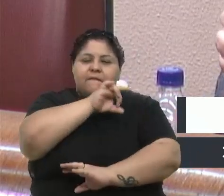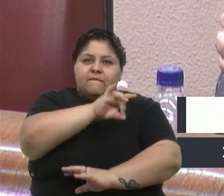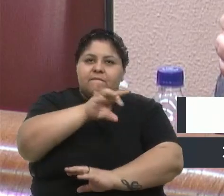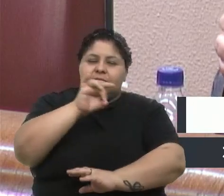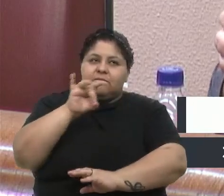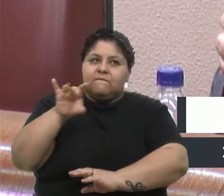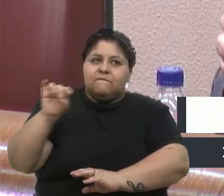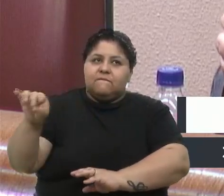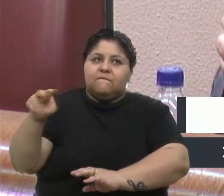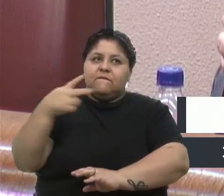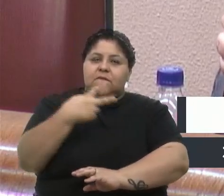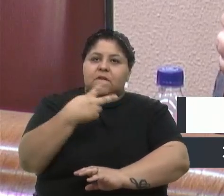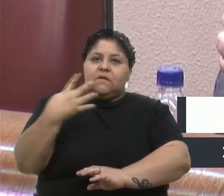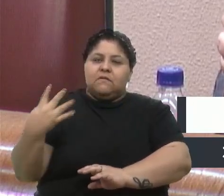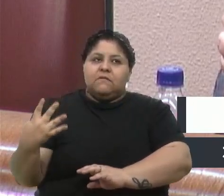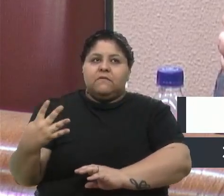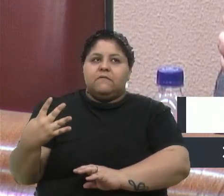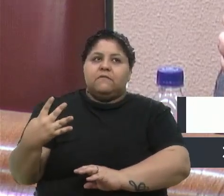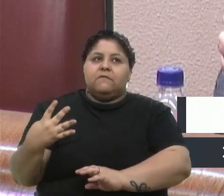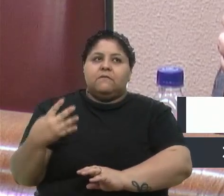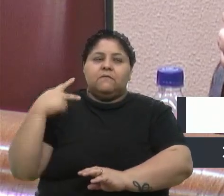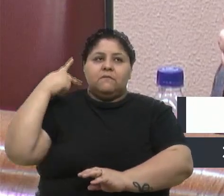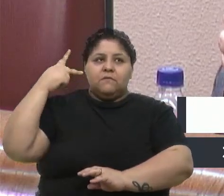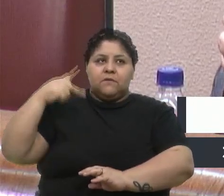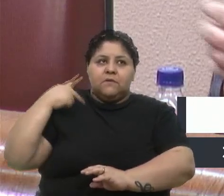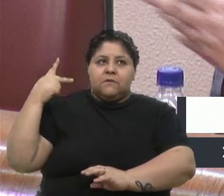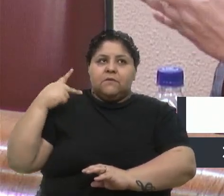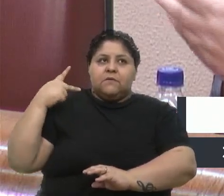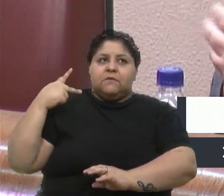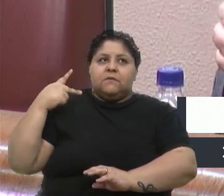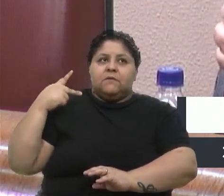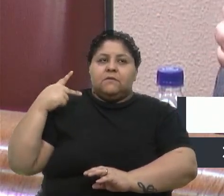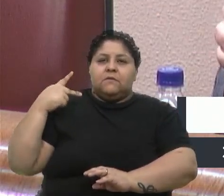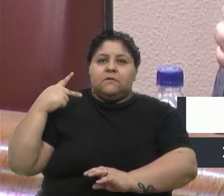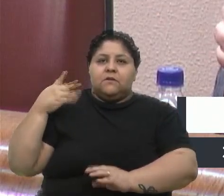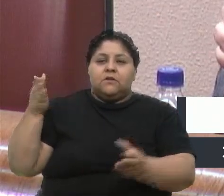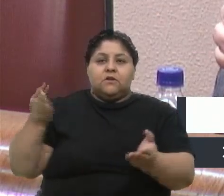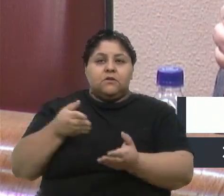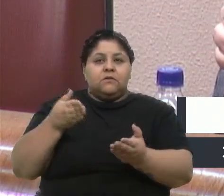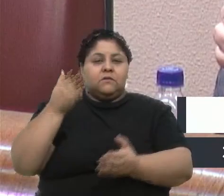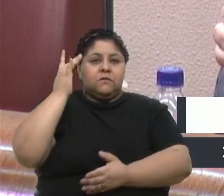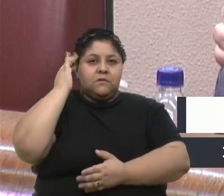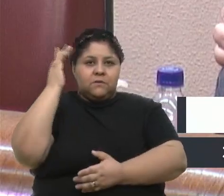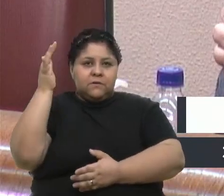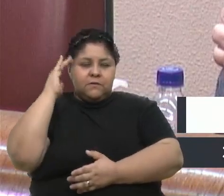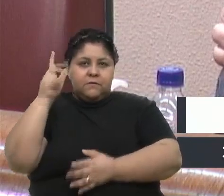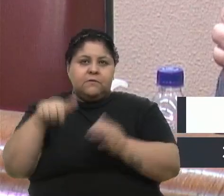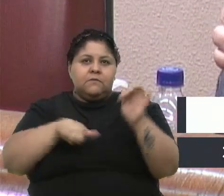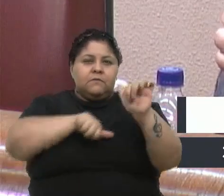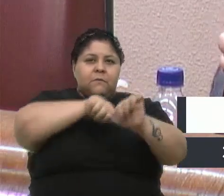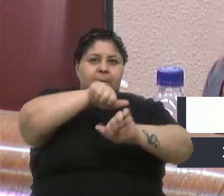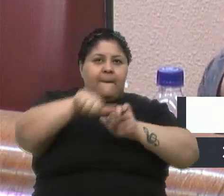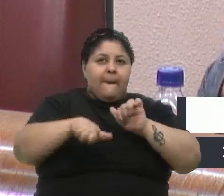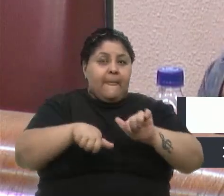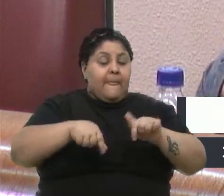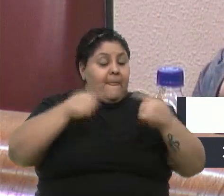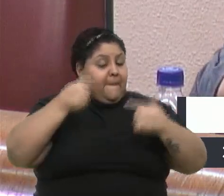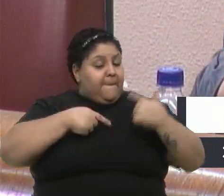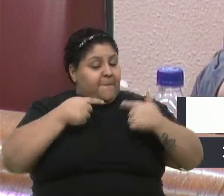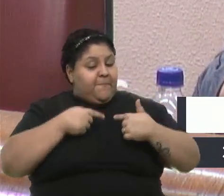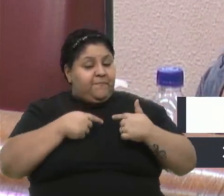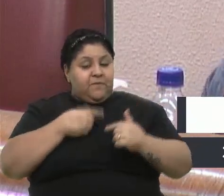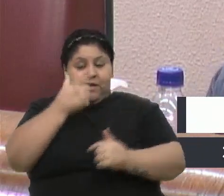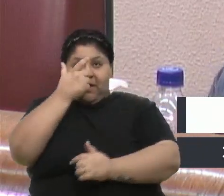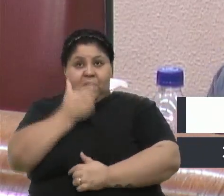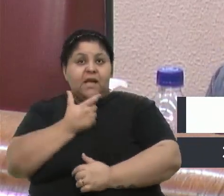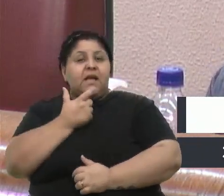24 vereadores e vereadoras que participaram aqui. E já estou pensando até em mudar aqui, vou fazer uma provocação, vereador. Acho que tem que